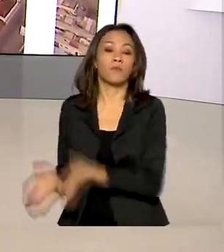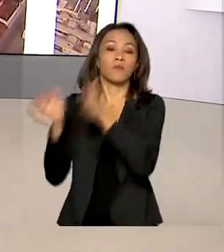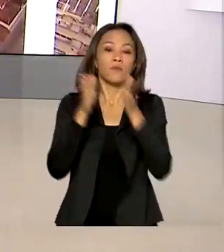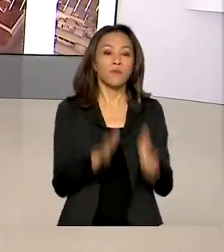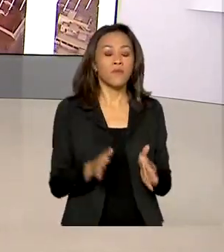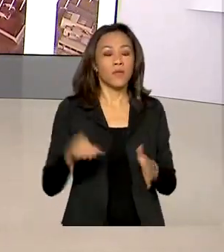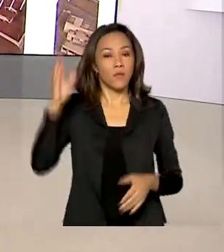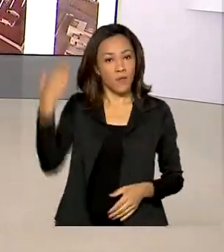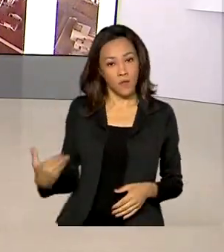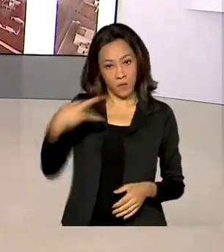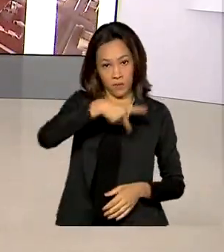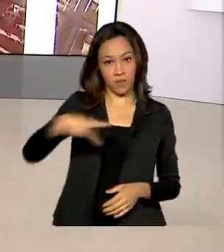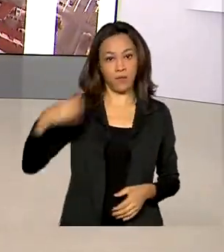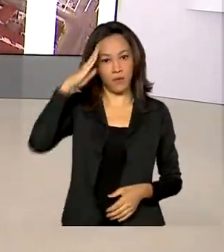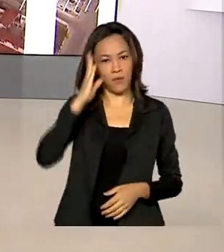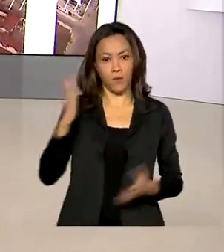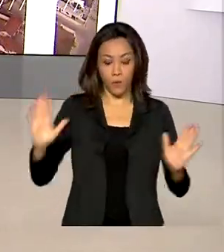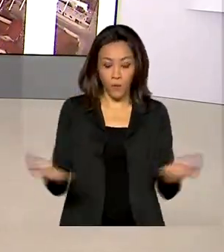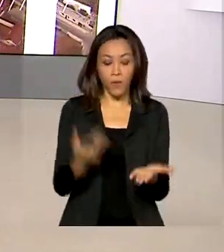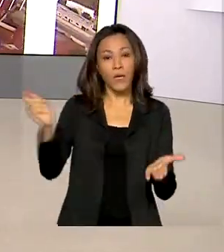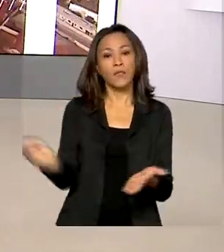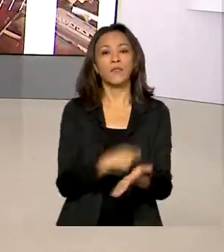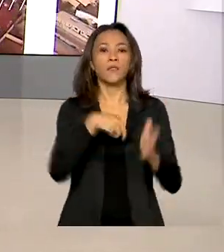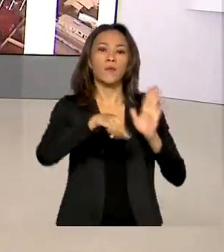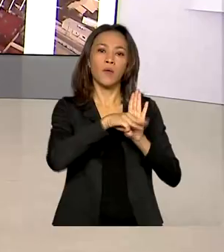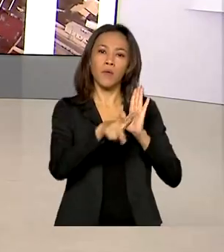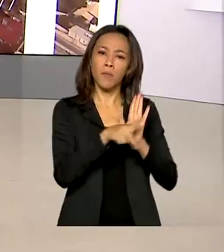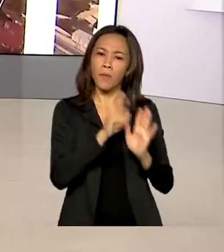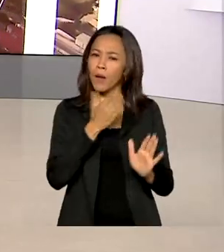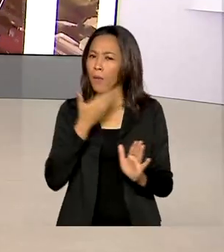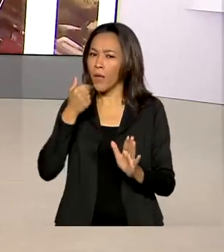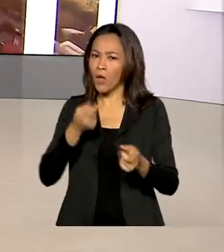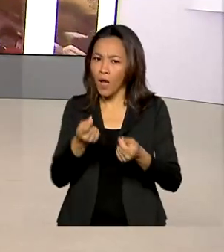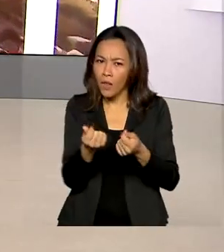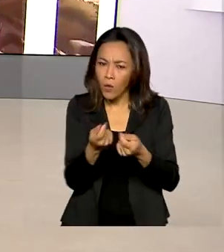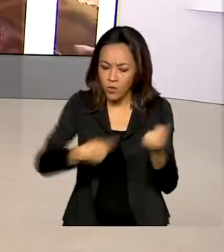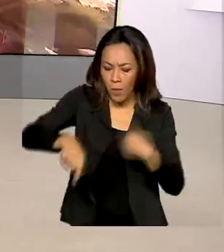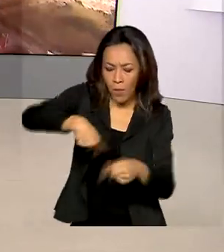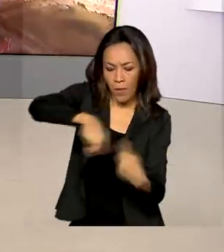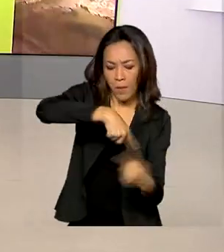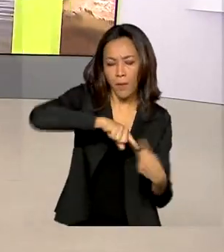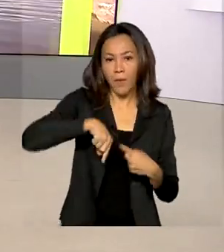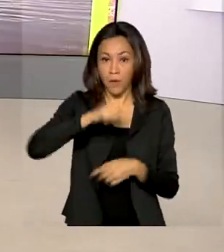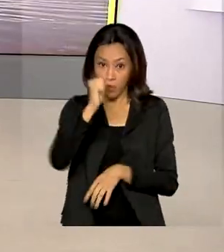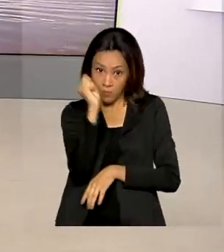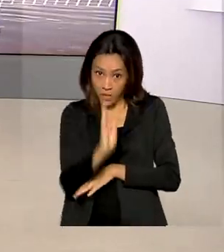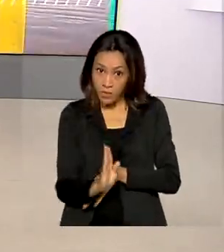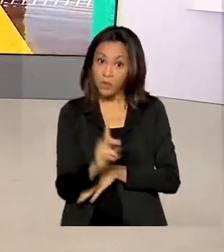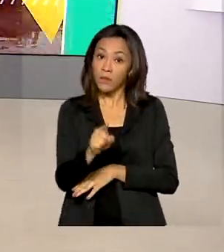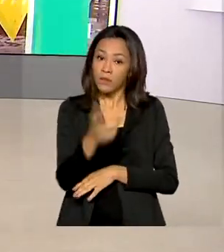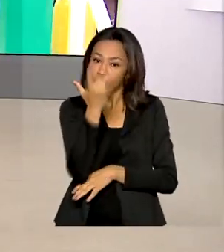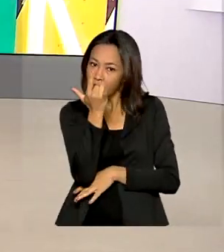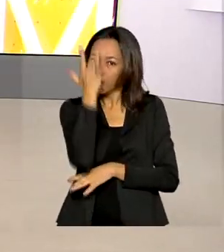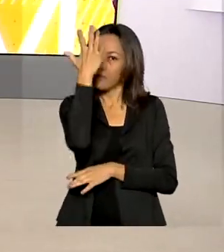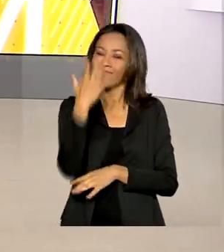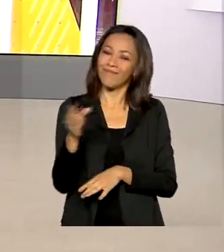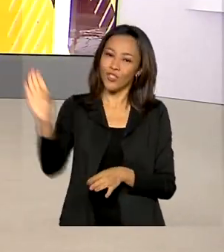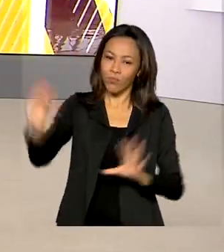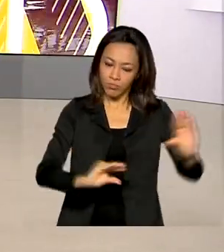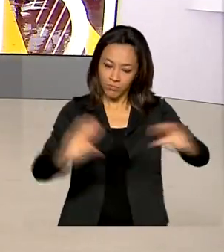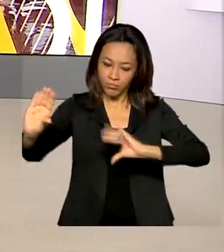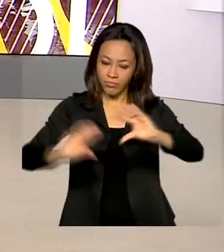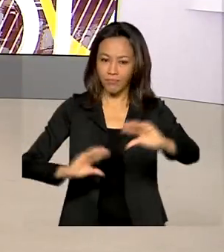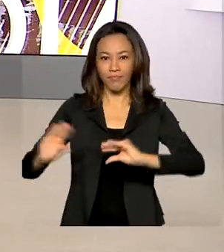assina hoje uma medida provisória para melhorar o ambiente de negócios no país, medidas que devem facilitar investimentos.